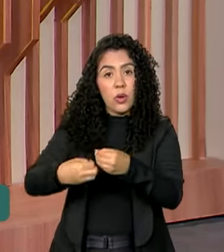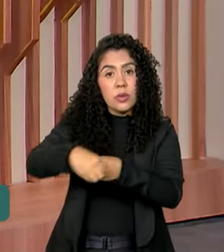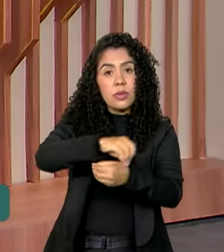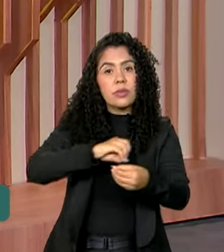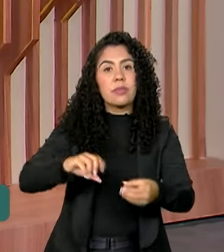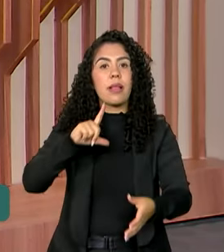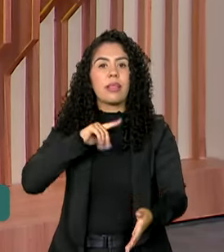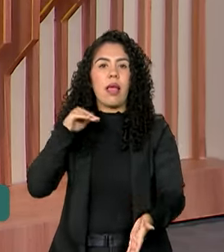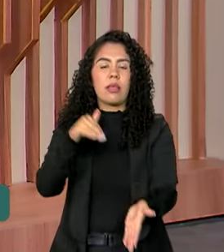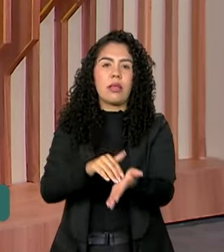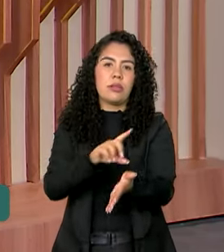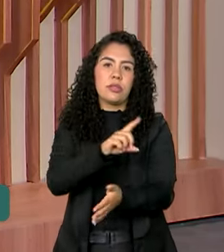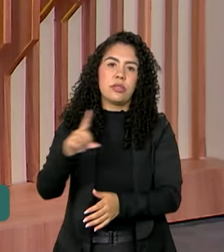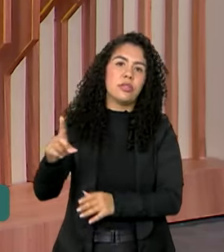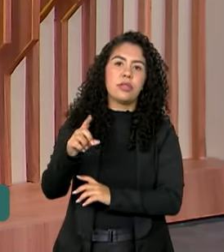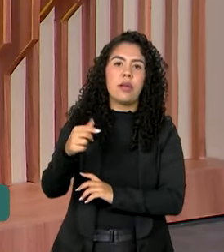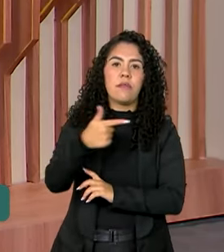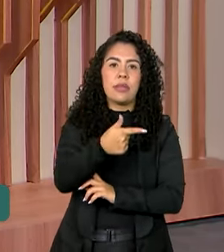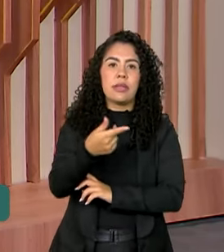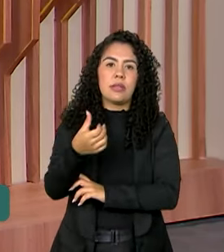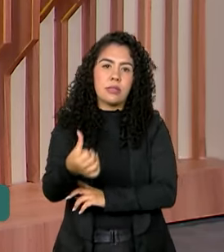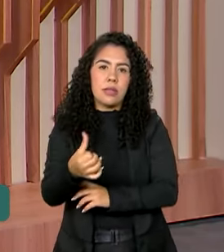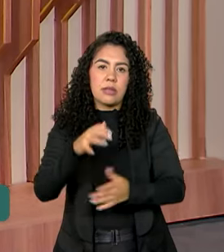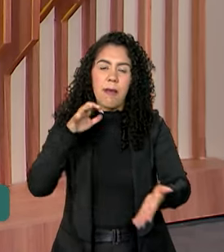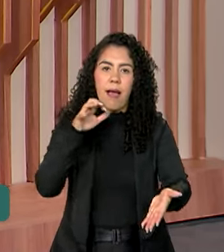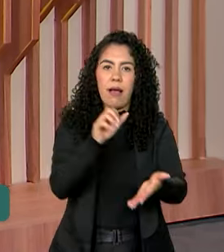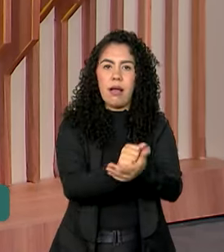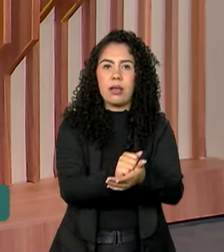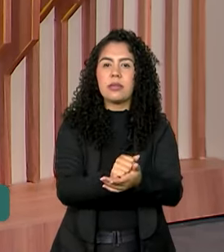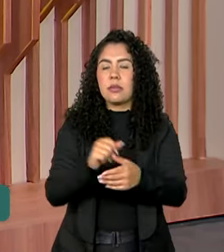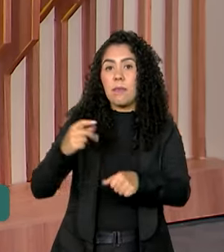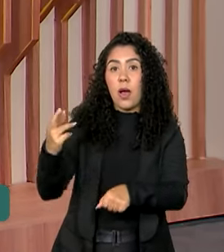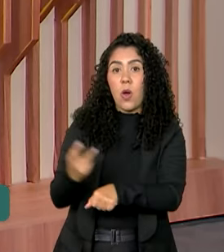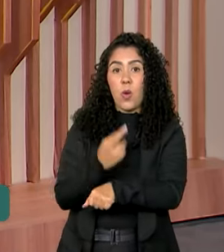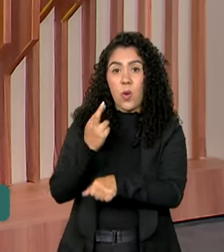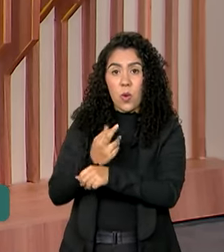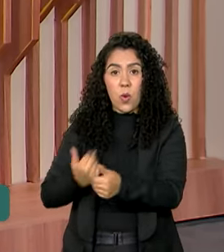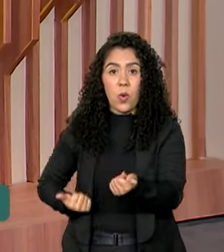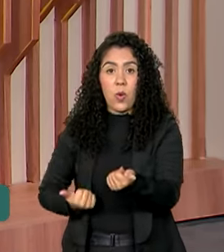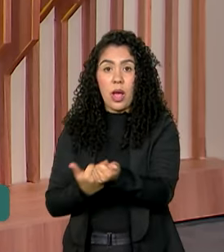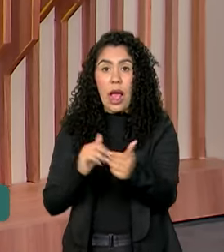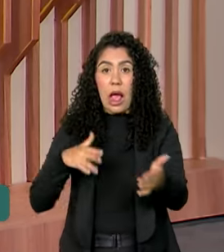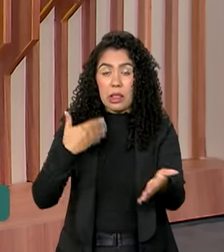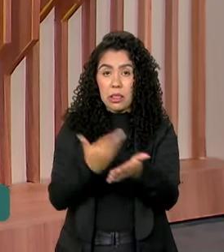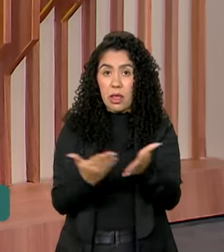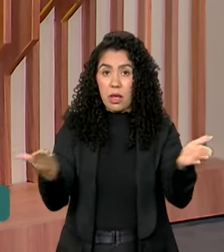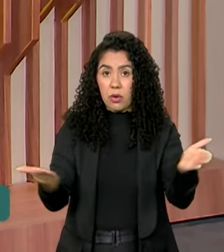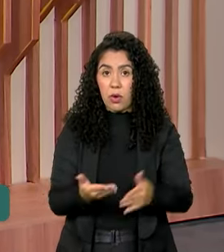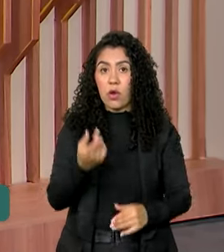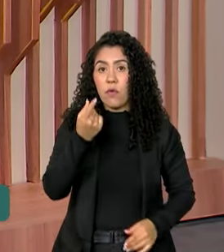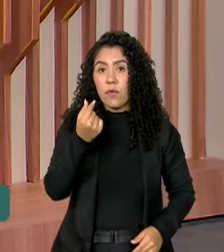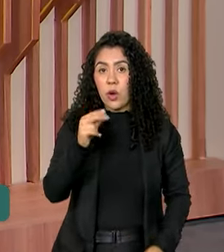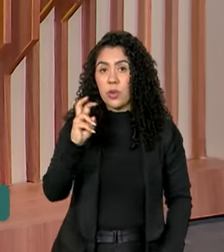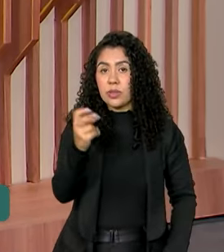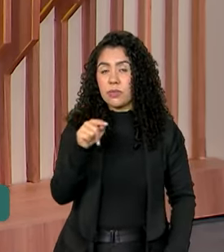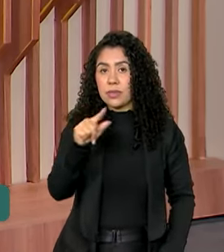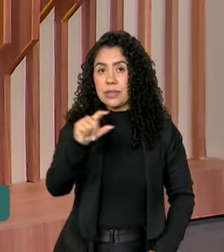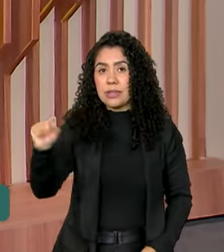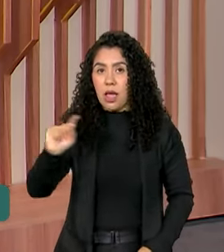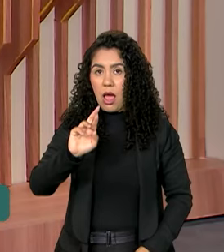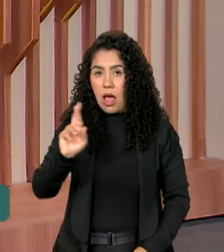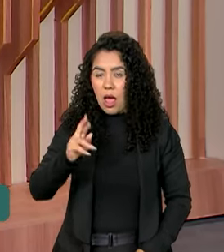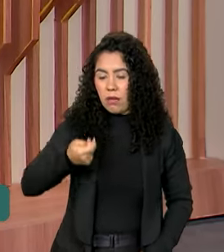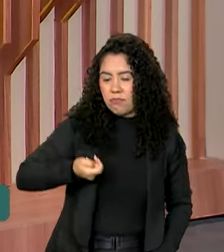cadastrar novos beneficiários no auxílio reconstrução. Até agora, o benefício de 5.100 reais já foi